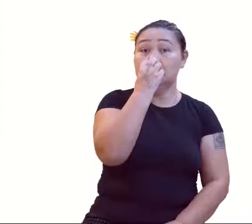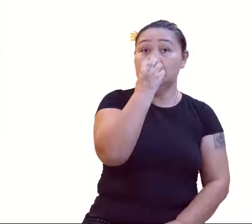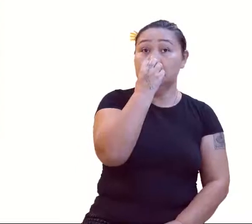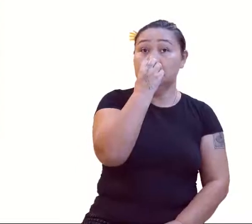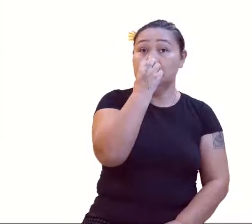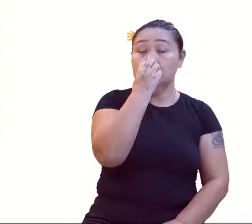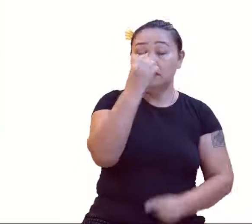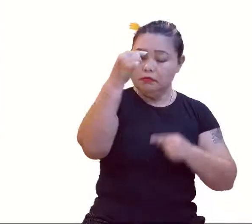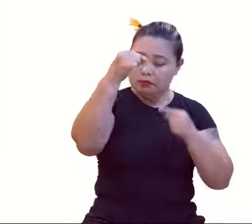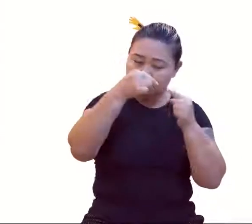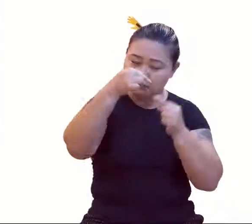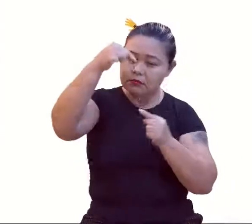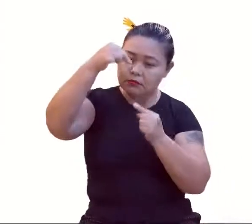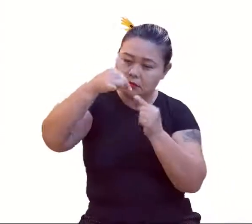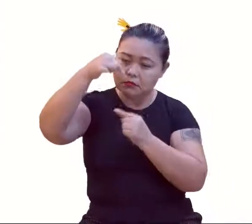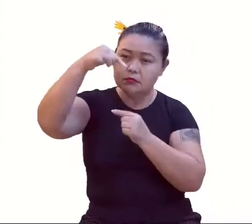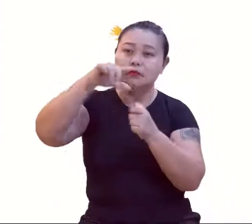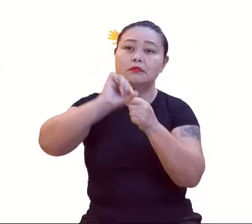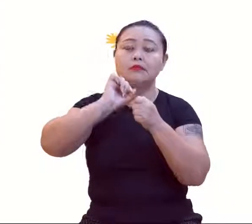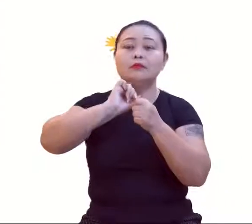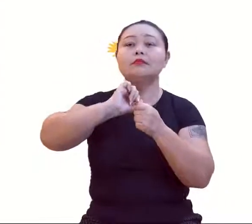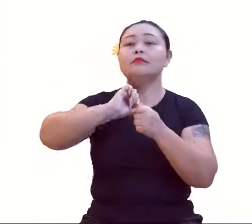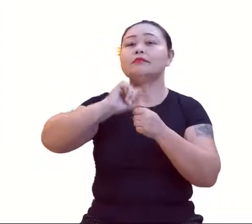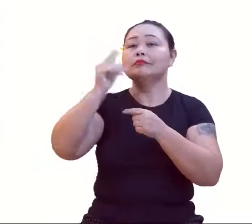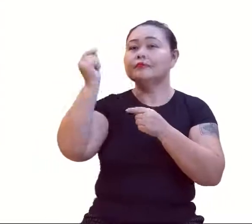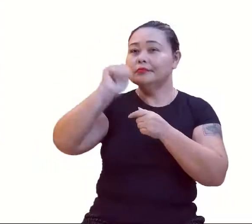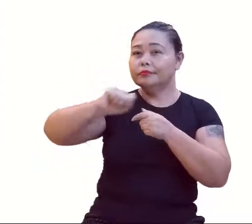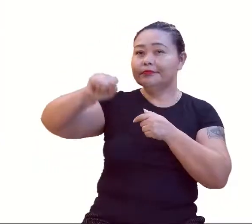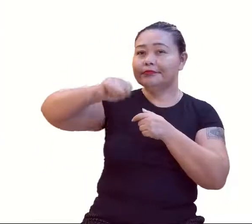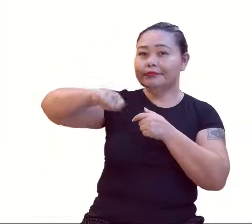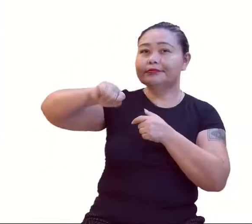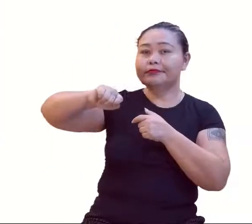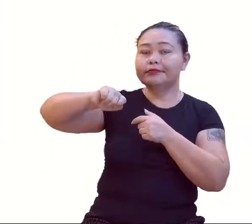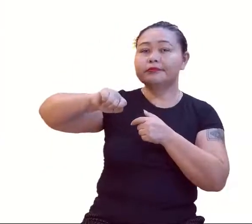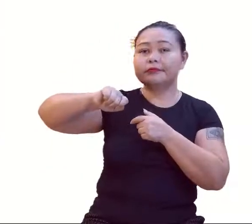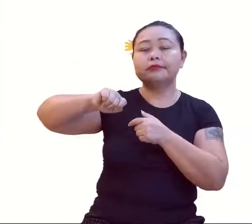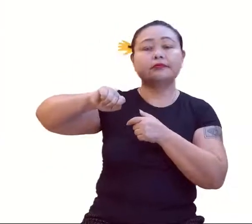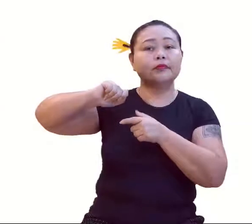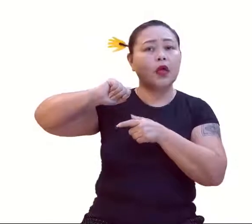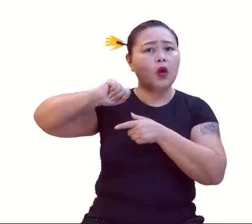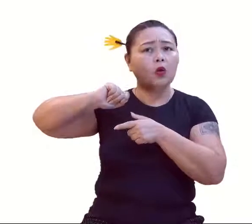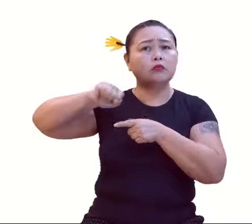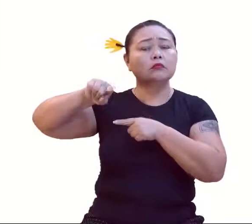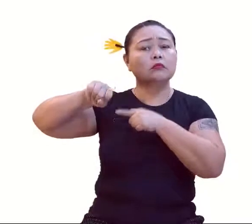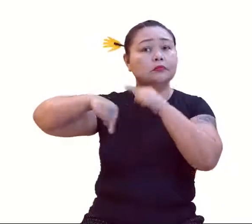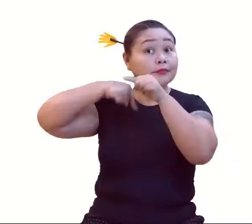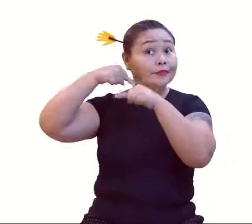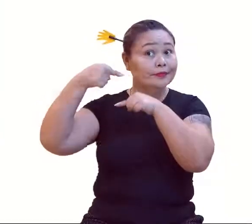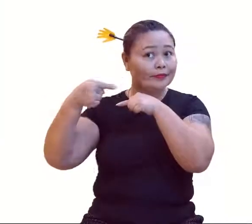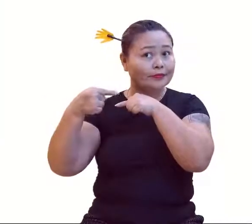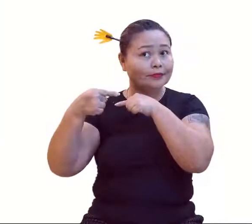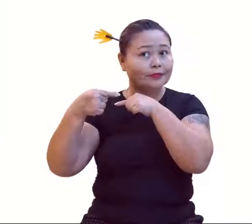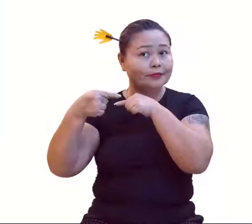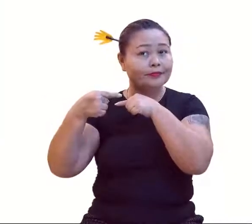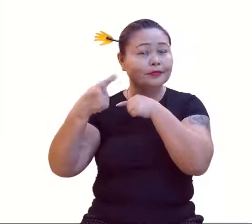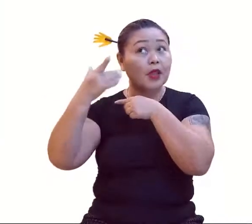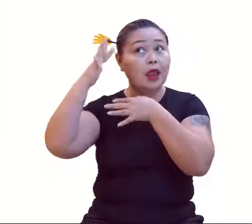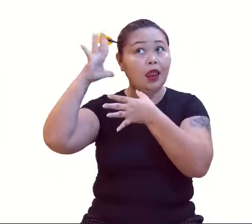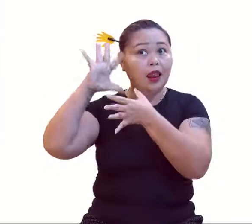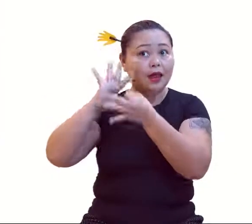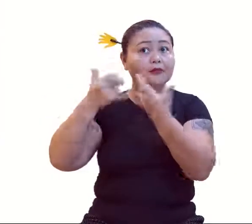vai fazendo aí, elencando os tópicos mais importantes, vai passando isso para a parte lógica,